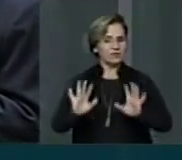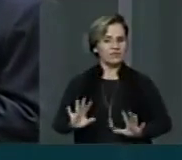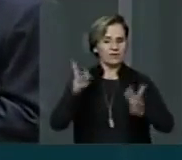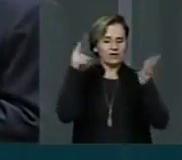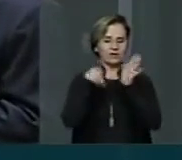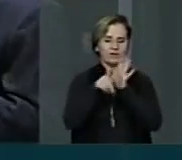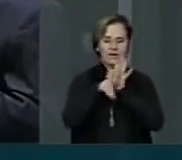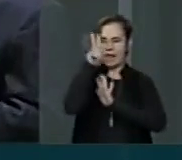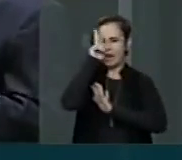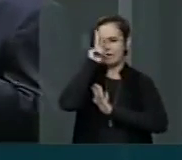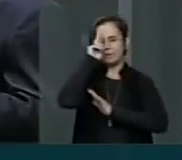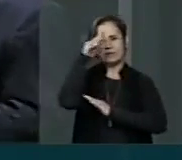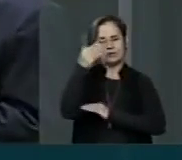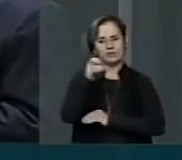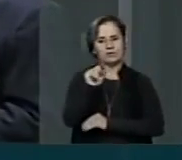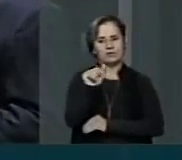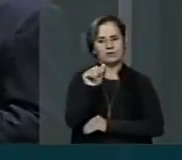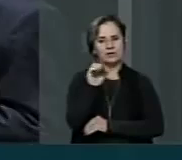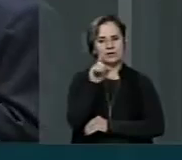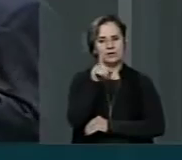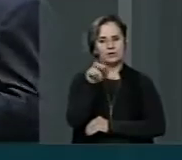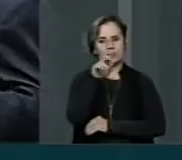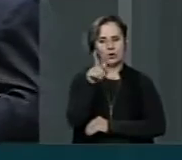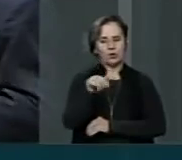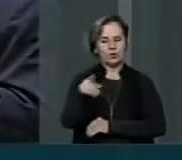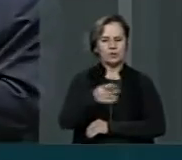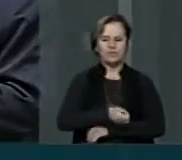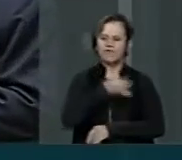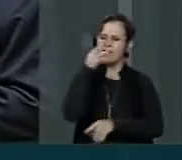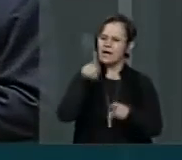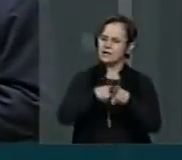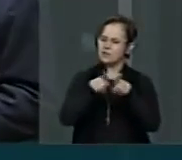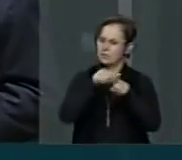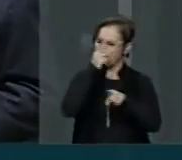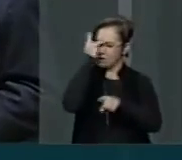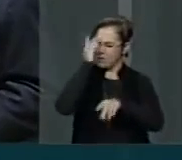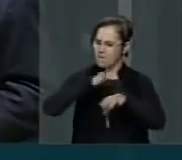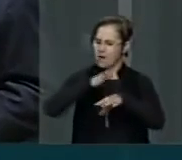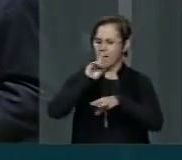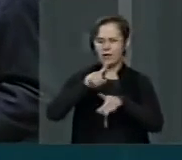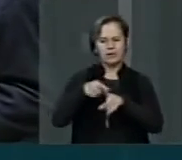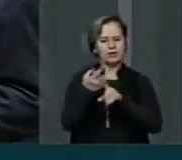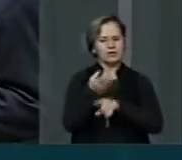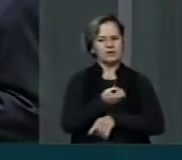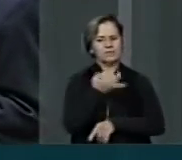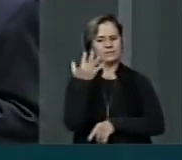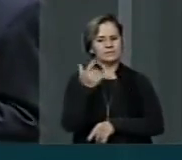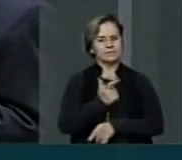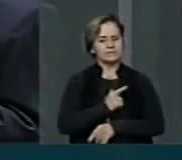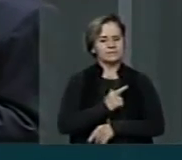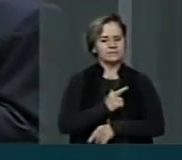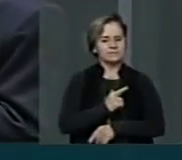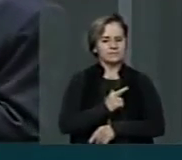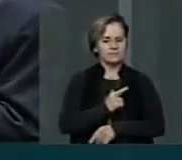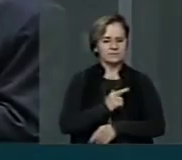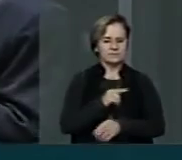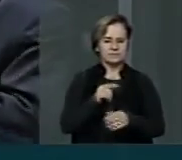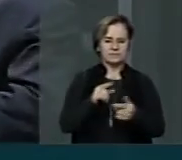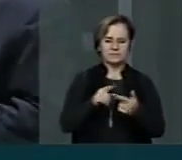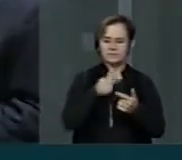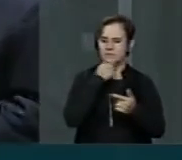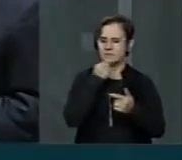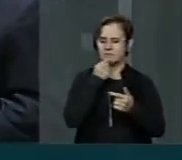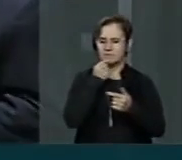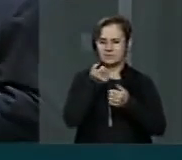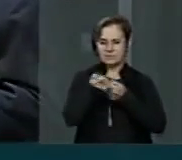em São Luís. Então um abraço ao Nat Naysson. Mas tem vários deles. Nós temos, além do Naysson eu falei, nós temos o Serralheiro,